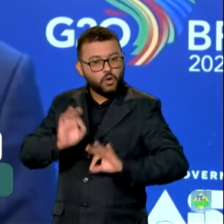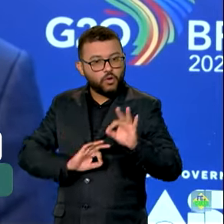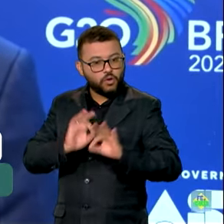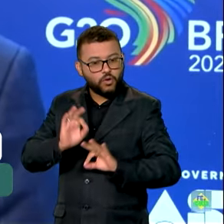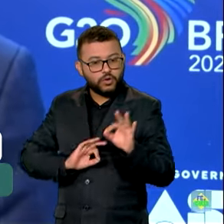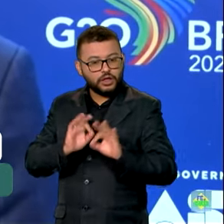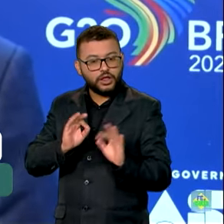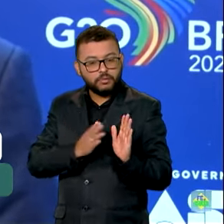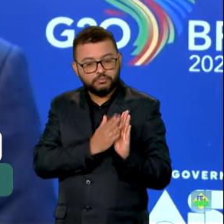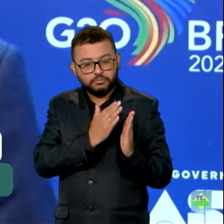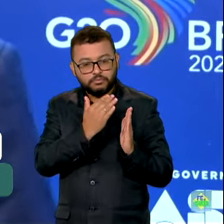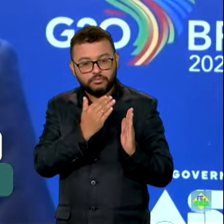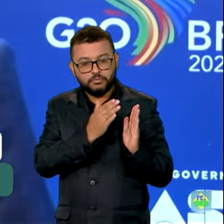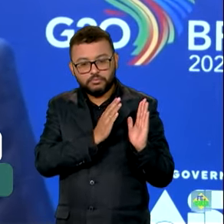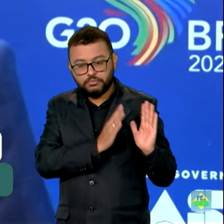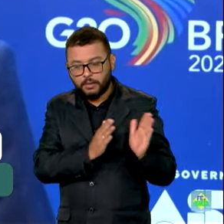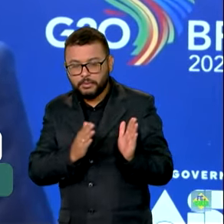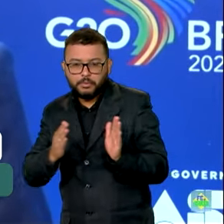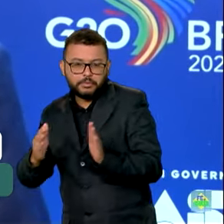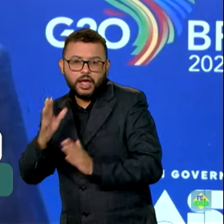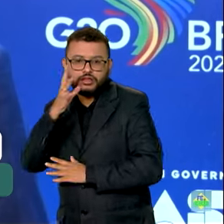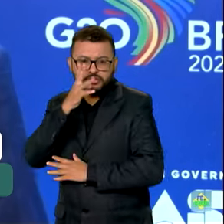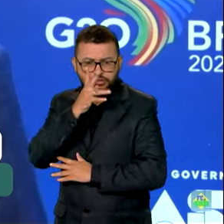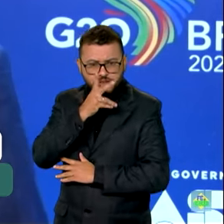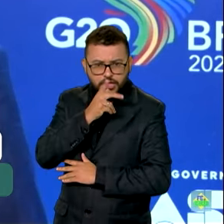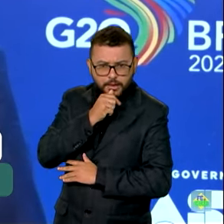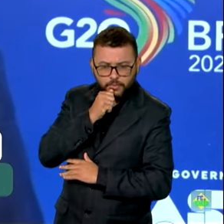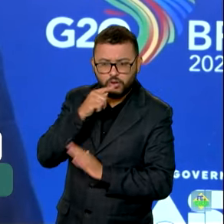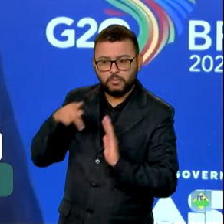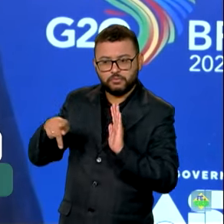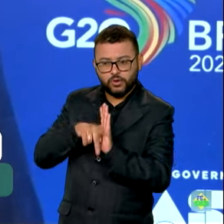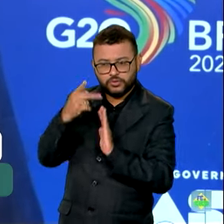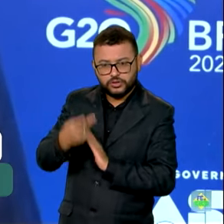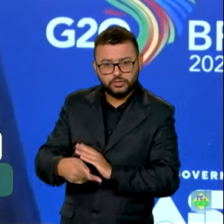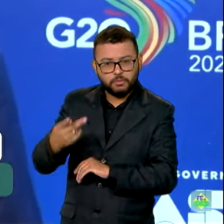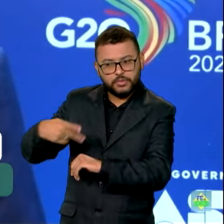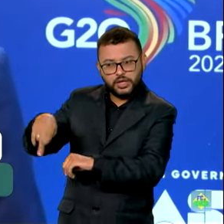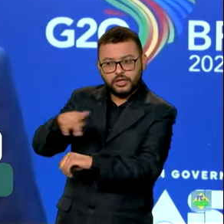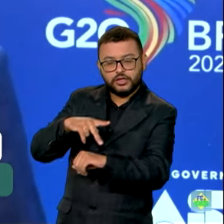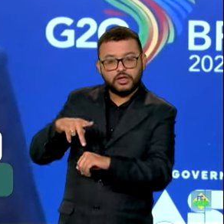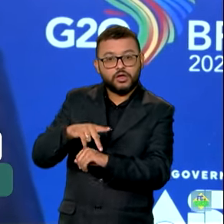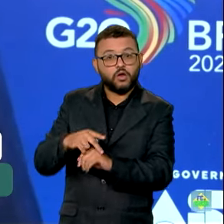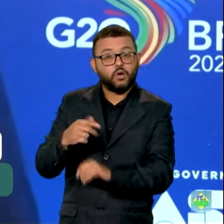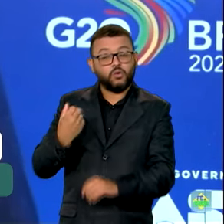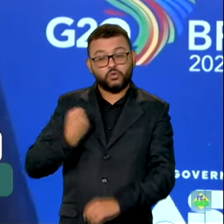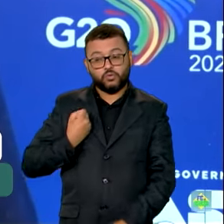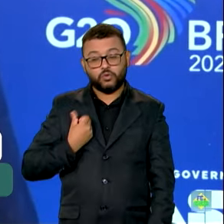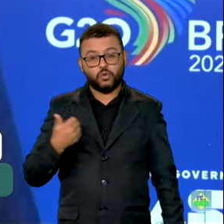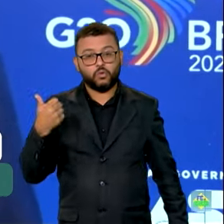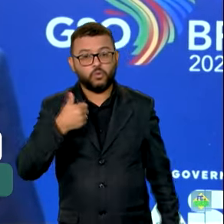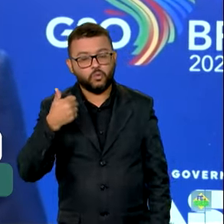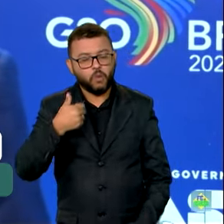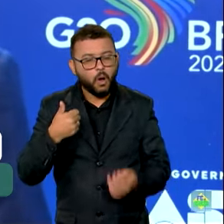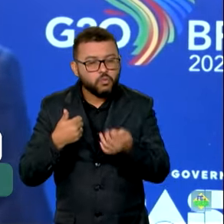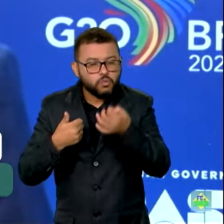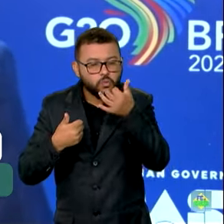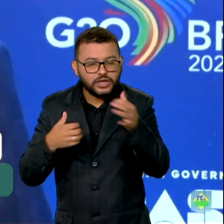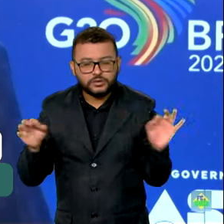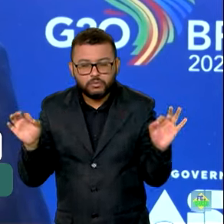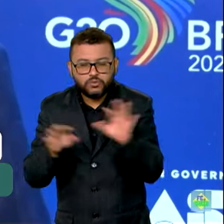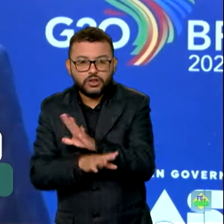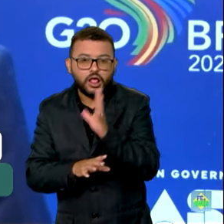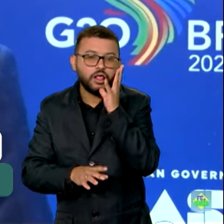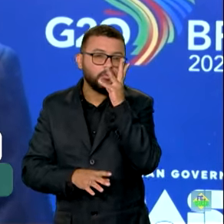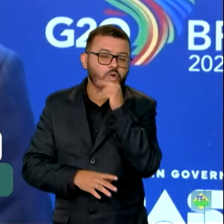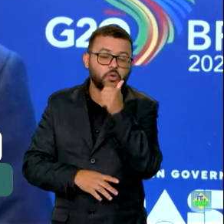um curso relativamente lento na agenda internacional, o pilar 1 que está quase concluído. Foi quase uma década